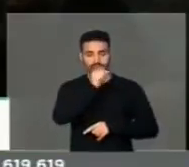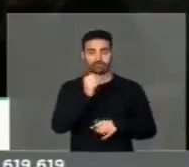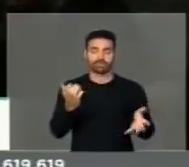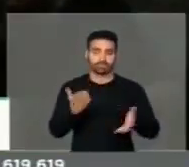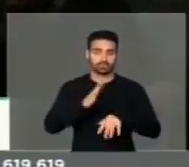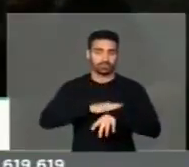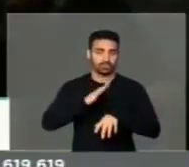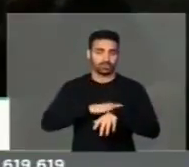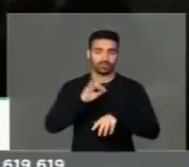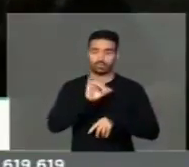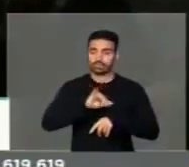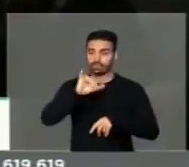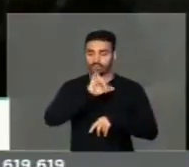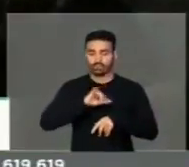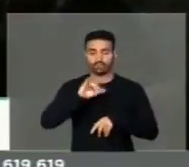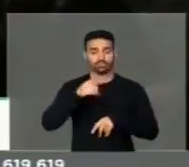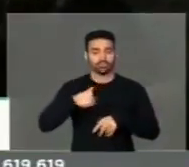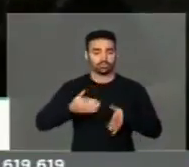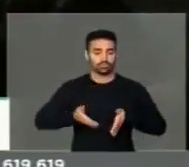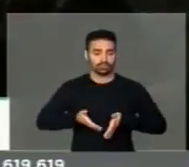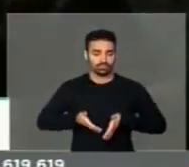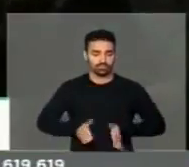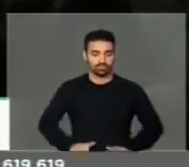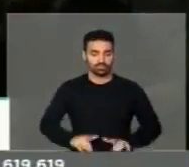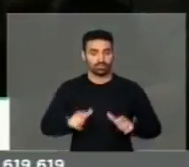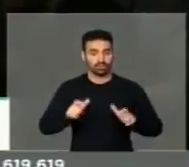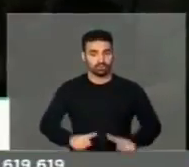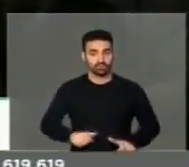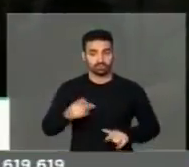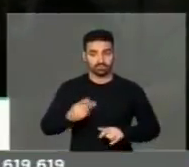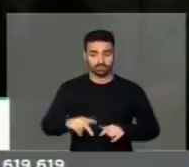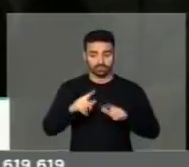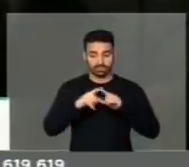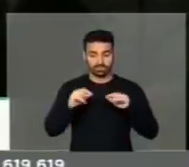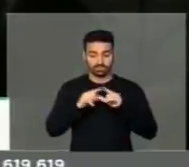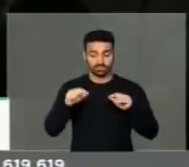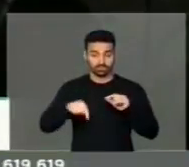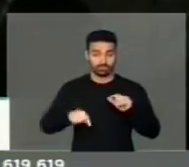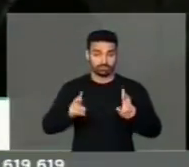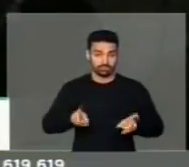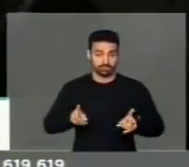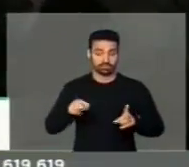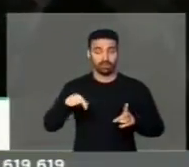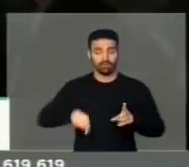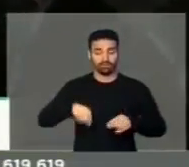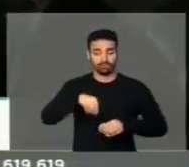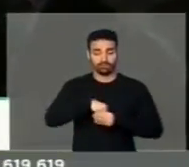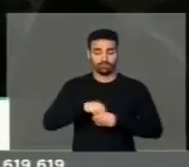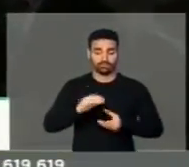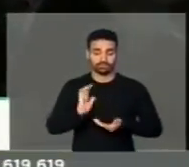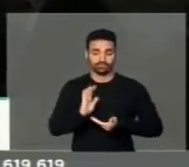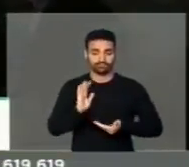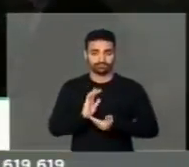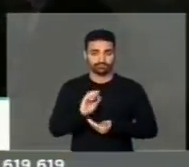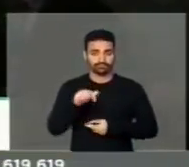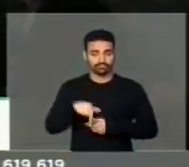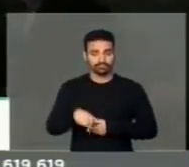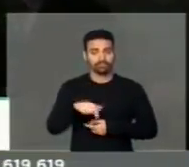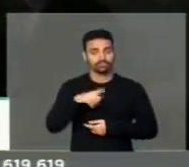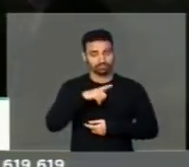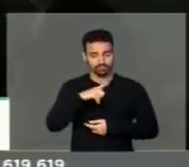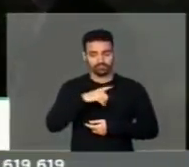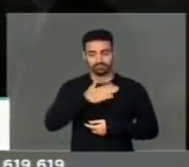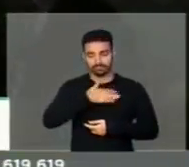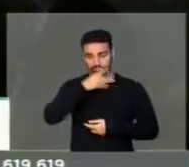como esse, na terra em que eu nasci, sou nascida em Brasília e dentro dessa casa, que é uma casa que não só tem o meu